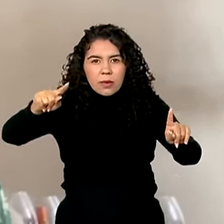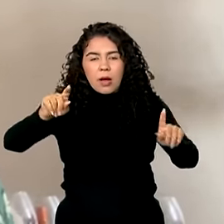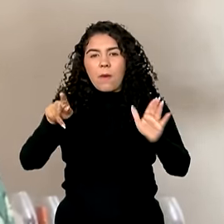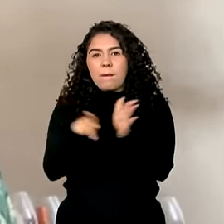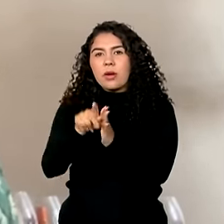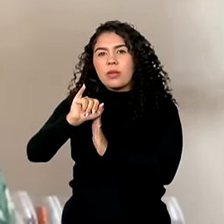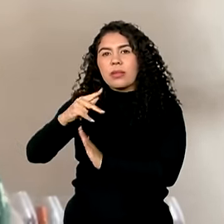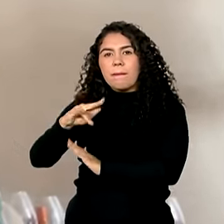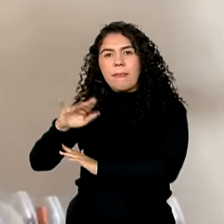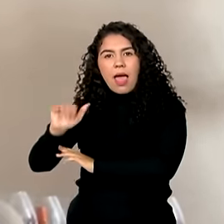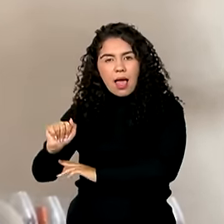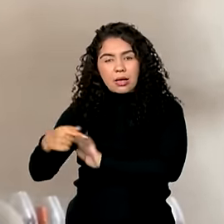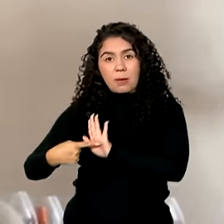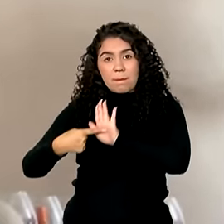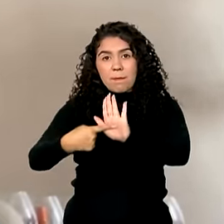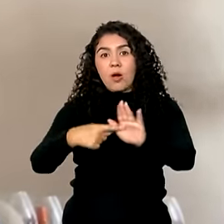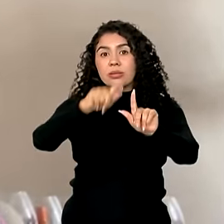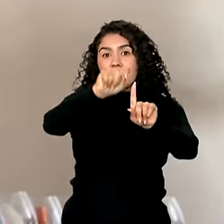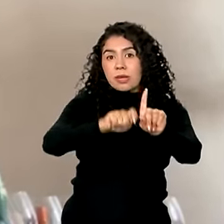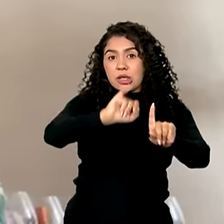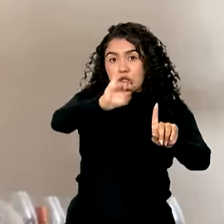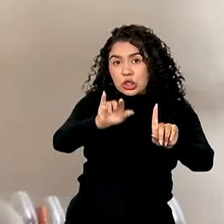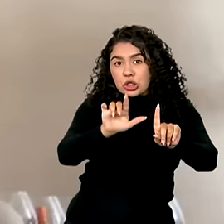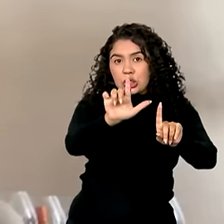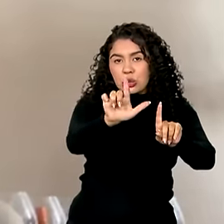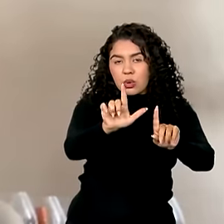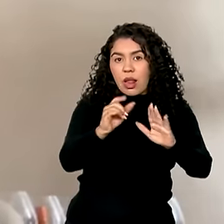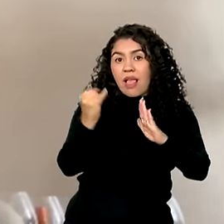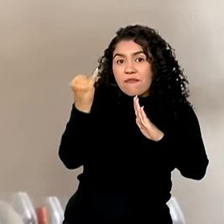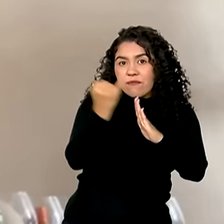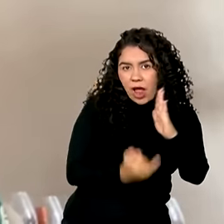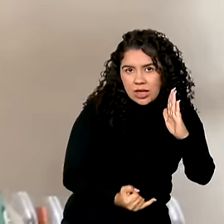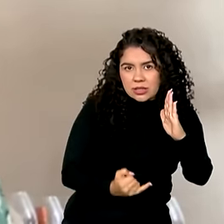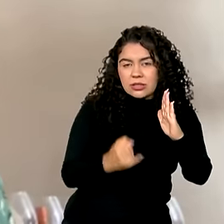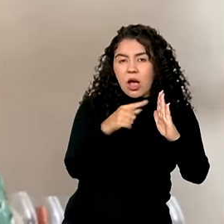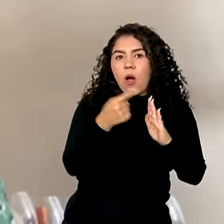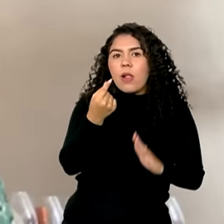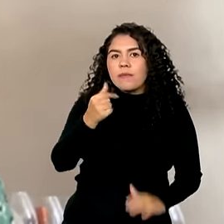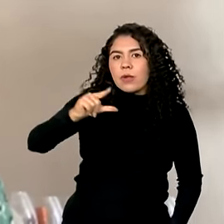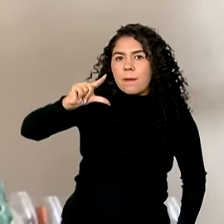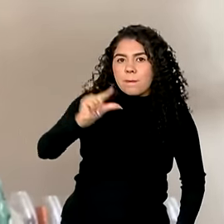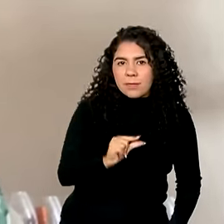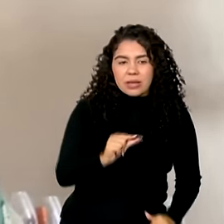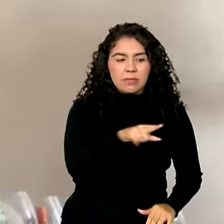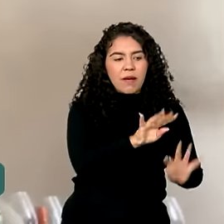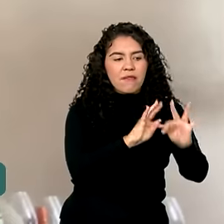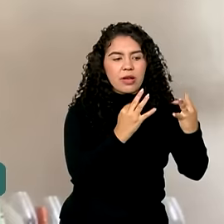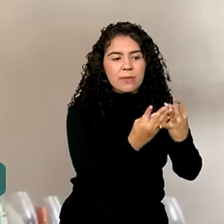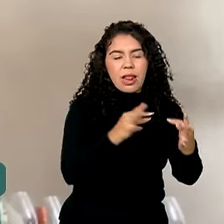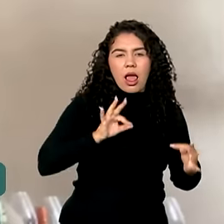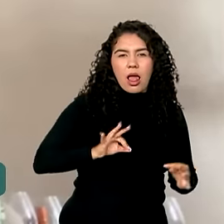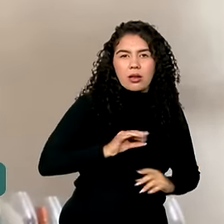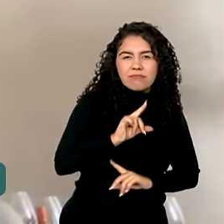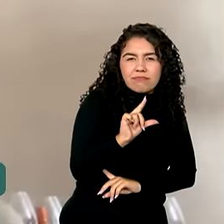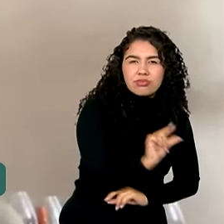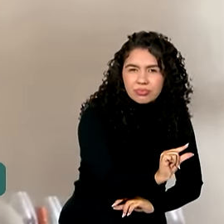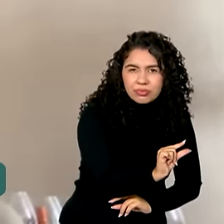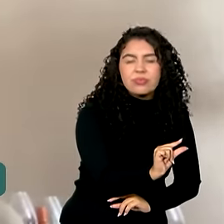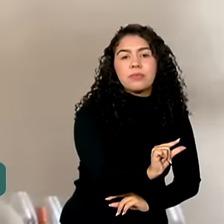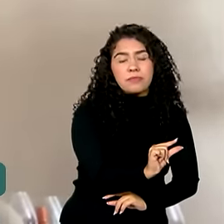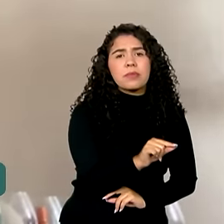mostram que em julho a inflação foi menor para as famílias de renda muito baixa. E isso aconteceu